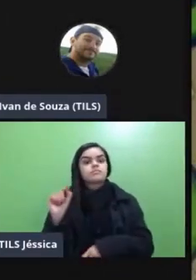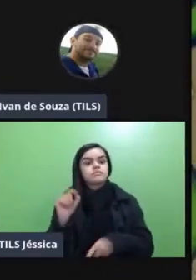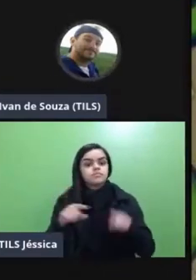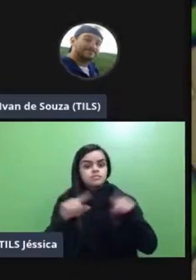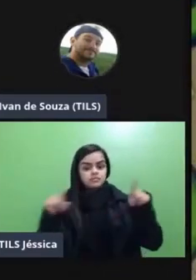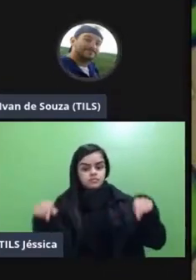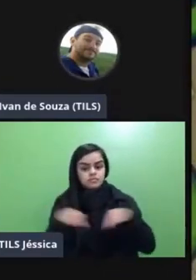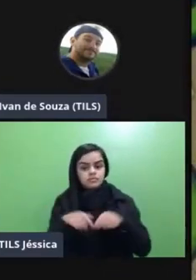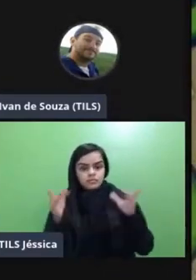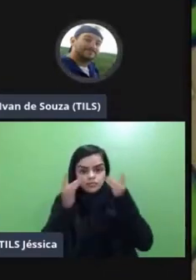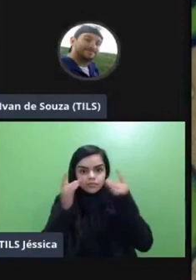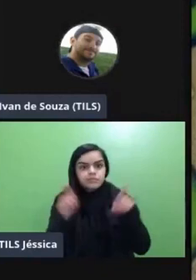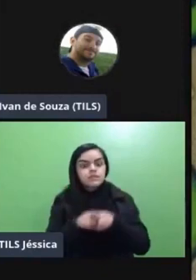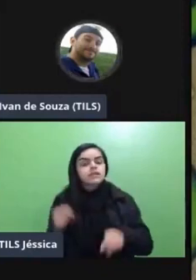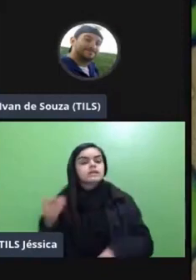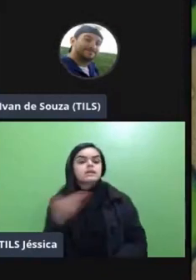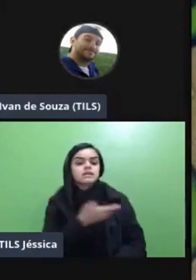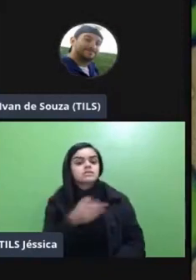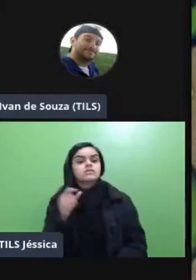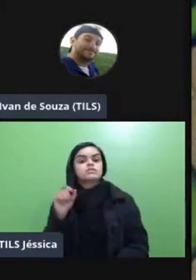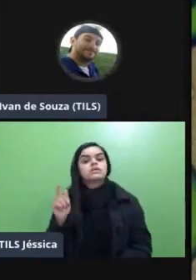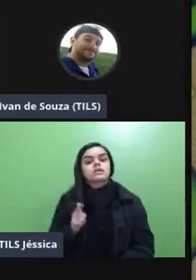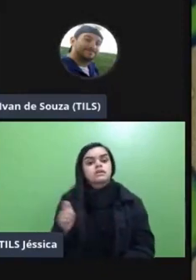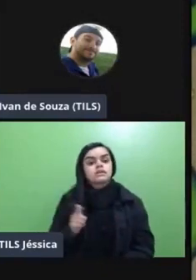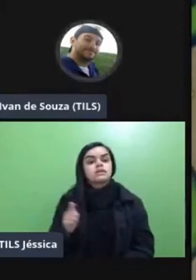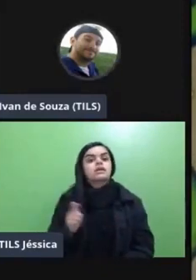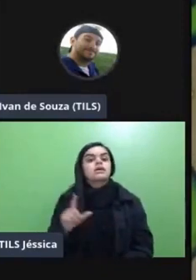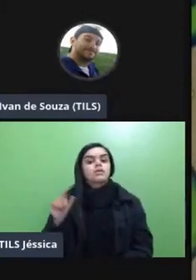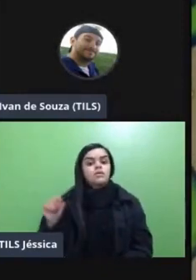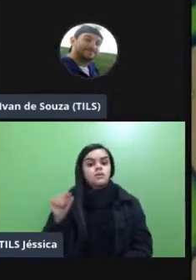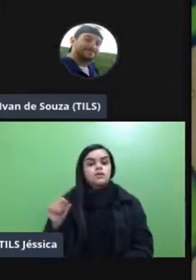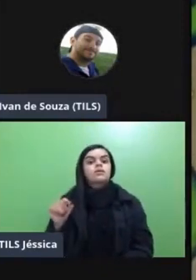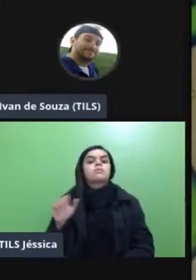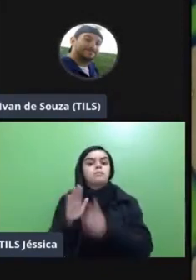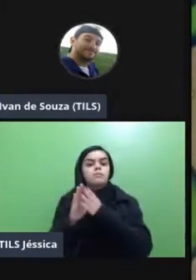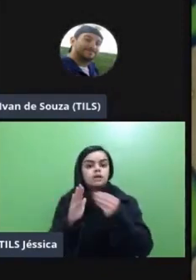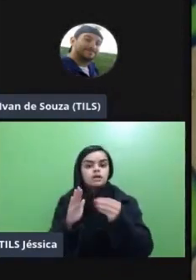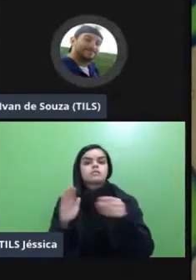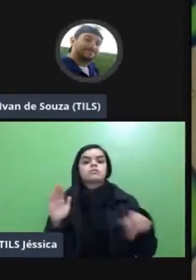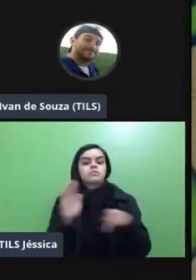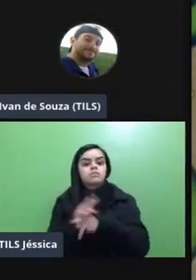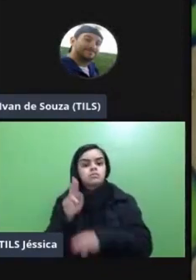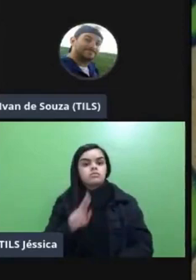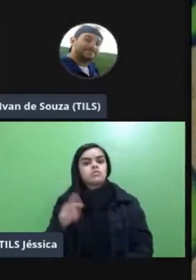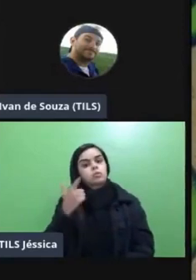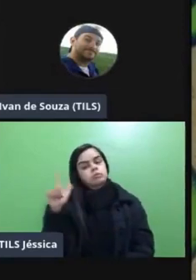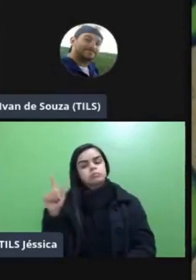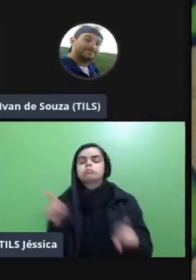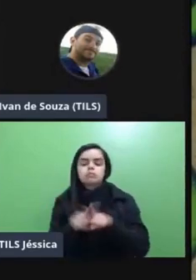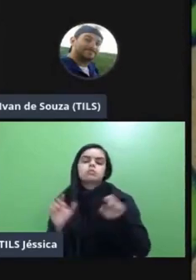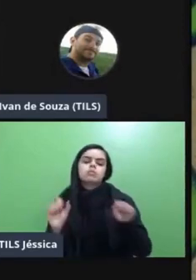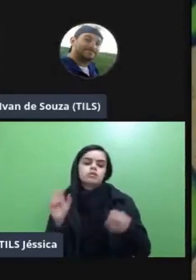presencial e aí dentro da sala de aula presencial geralmente eu uso o peer instruction que é uma metodologia ativa mas poderia utilizar outras outras metodologias